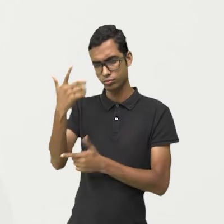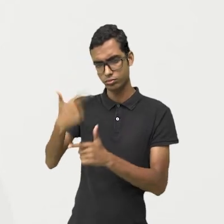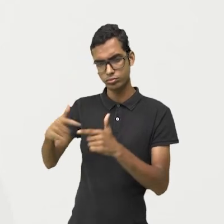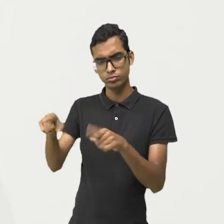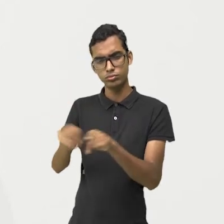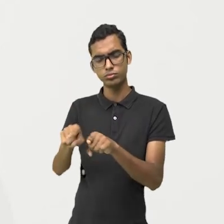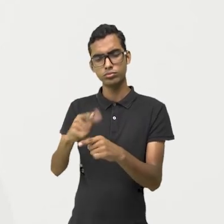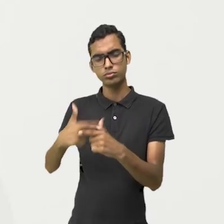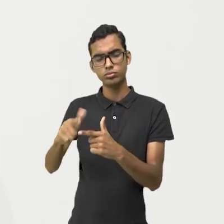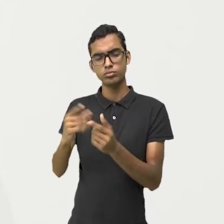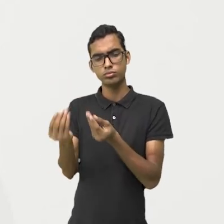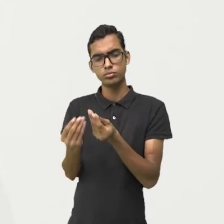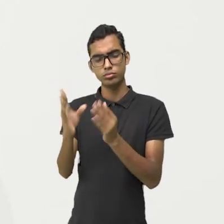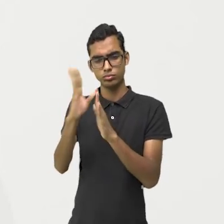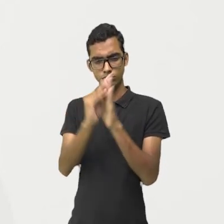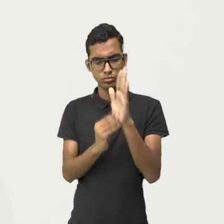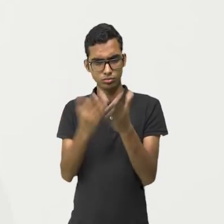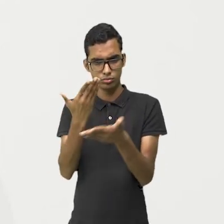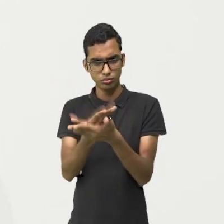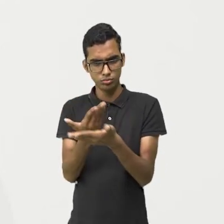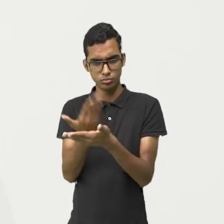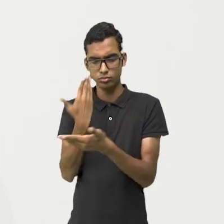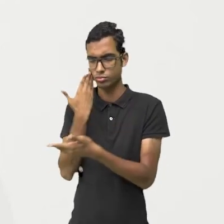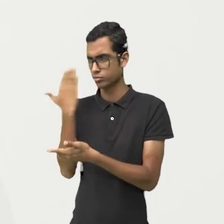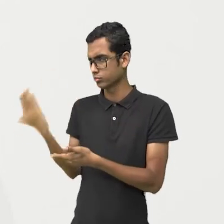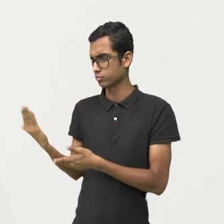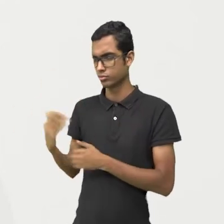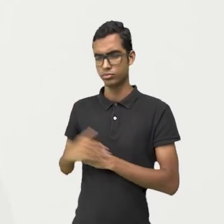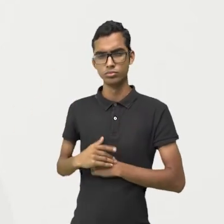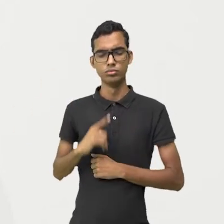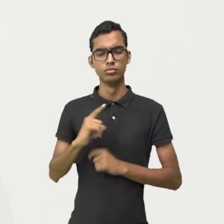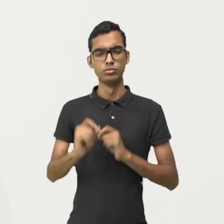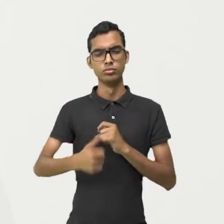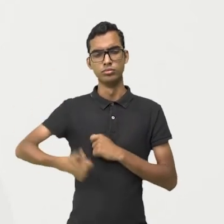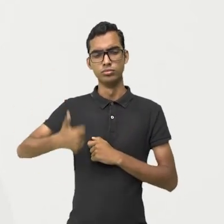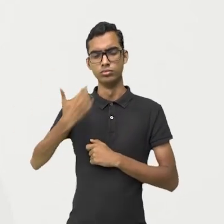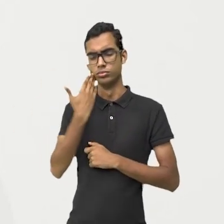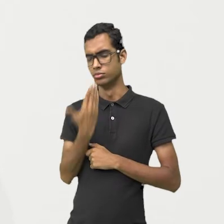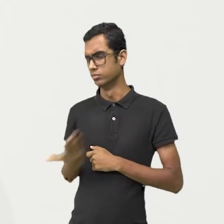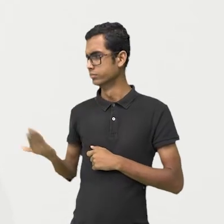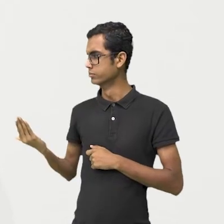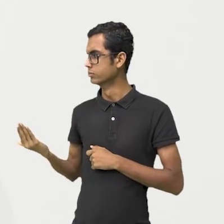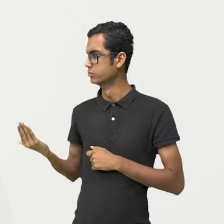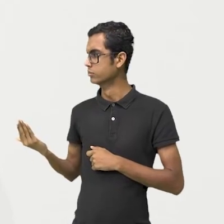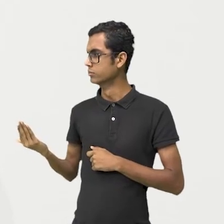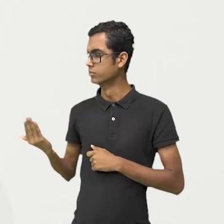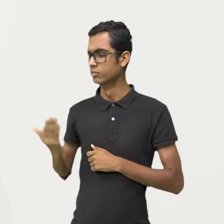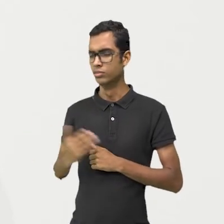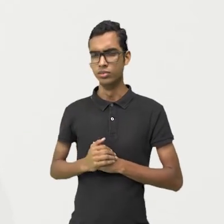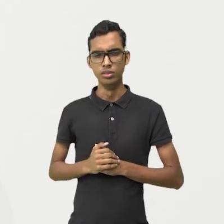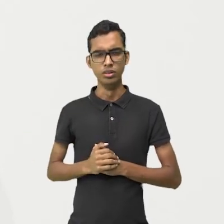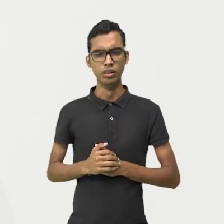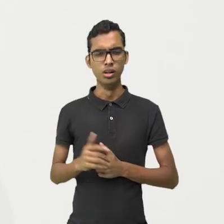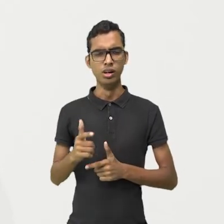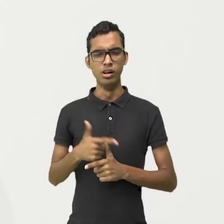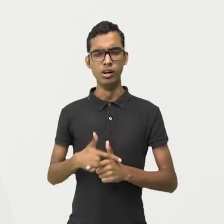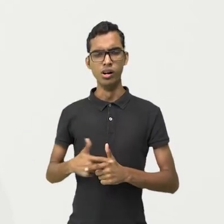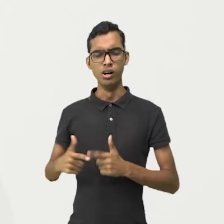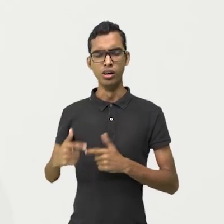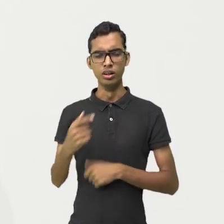a partir dos conteúdos trabalhados. Então, olha lá o primeiro, olha só. Dividiu-se